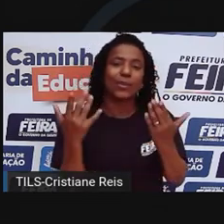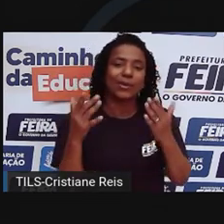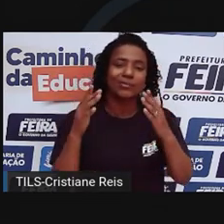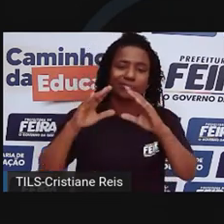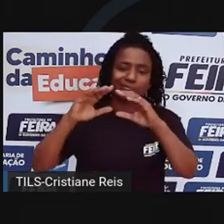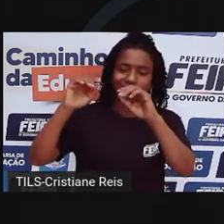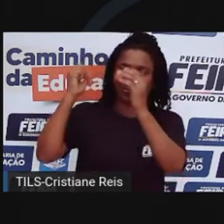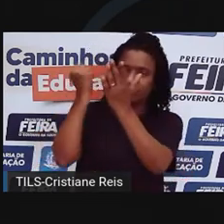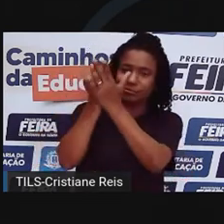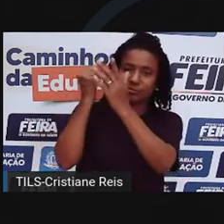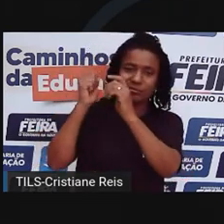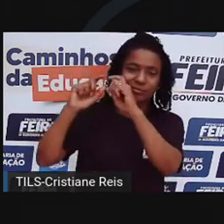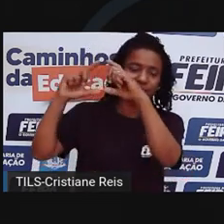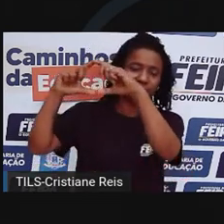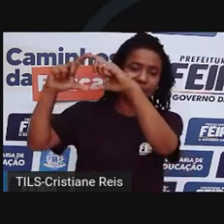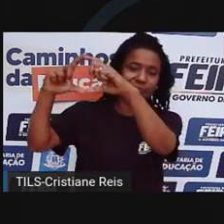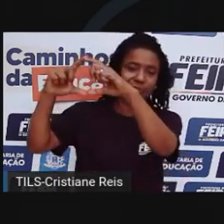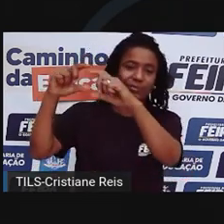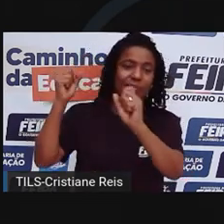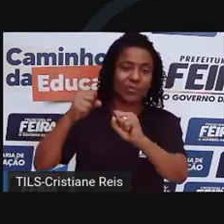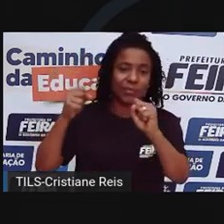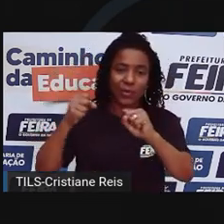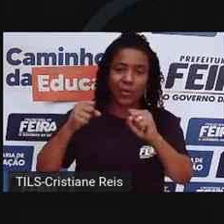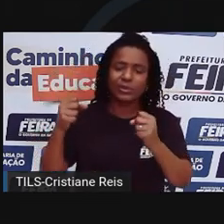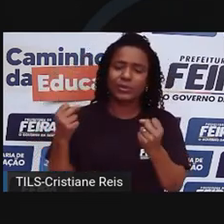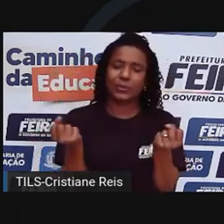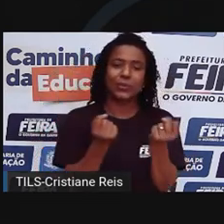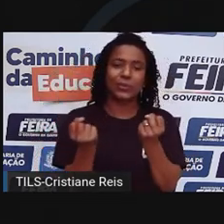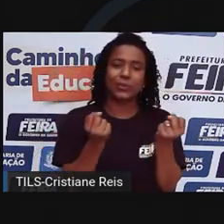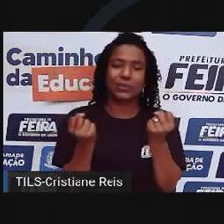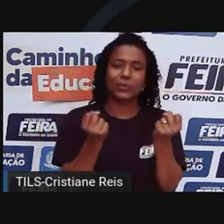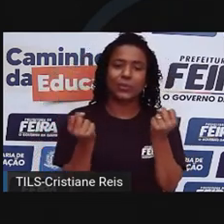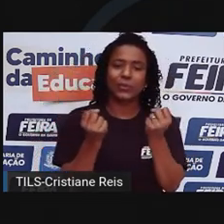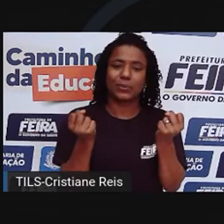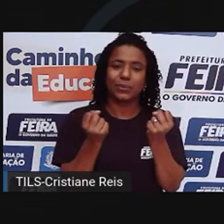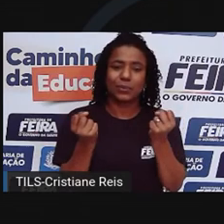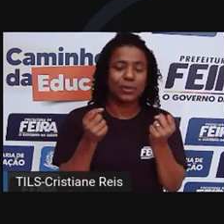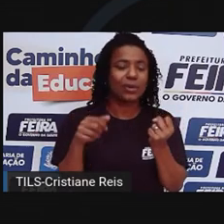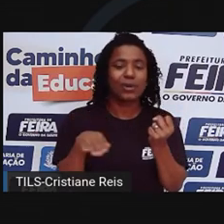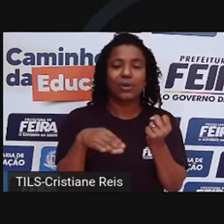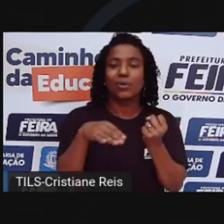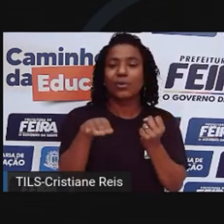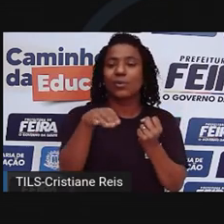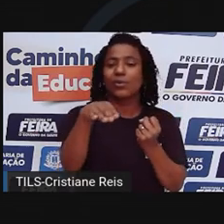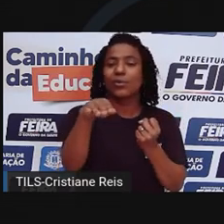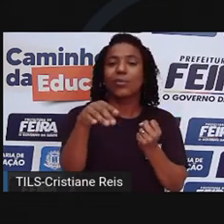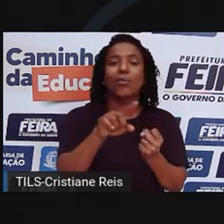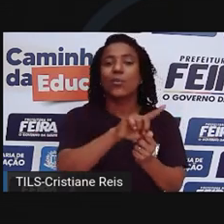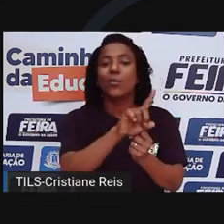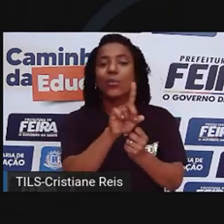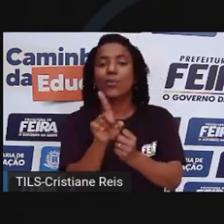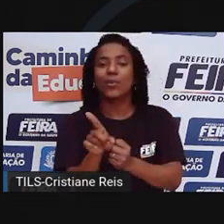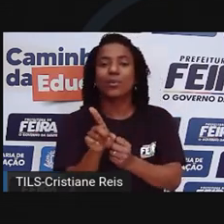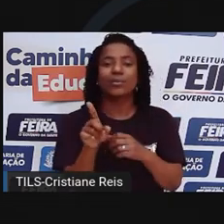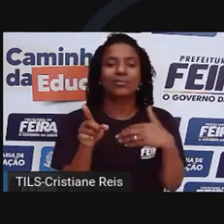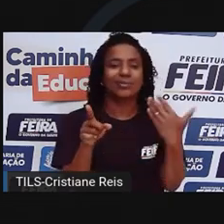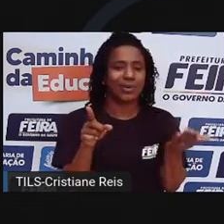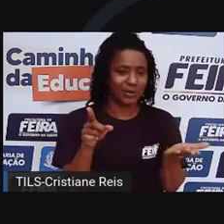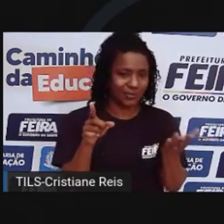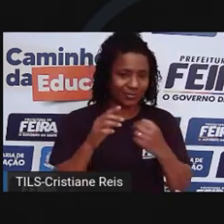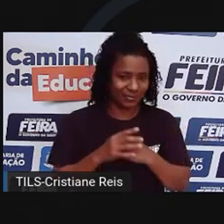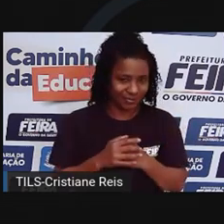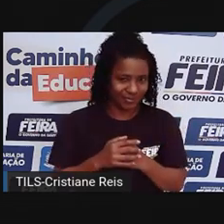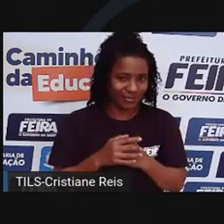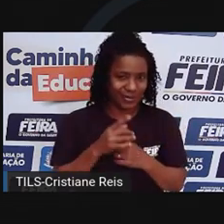máxima em que um veículo pode correr naquele trecho. Numa pista em que há curvas sinuosas, a